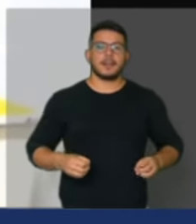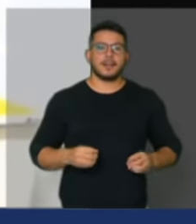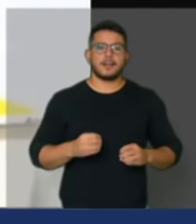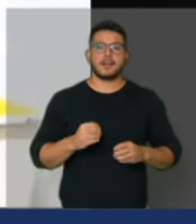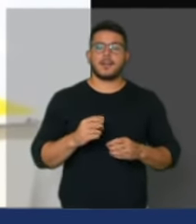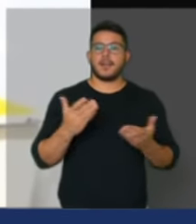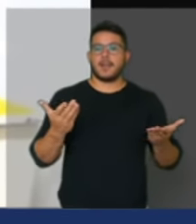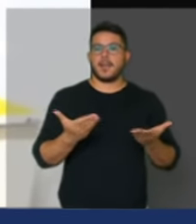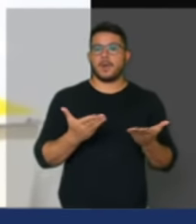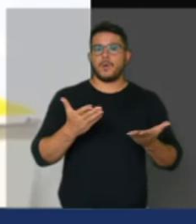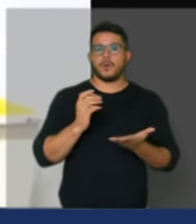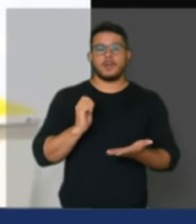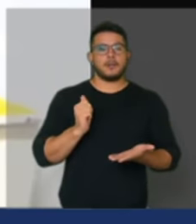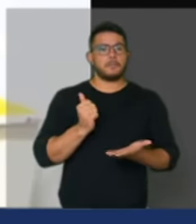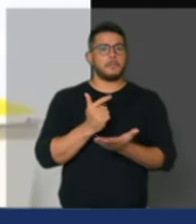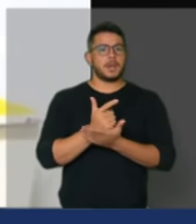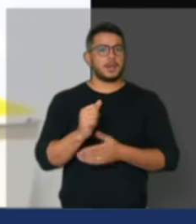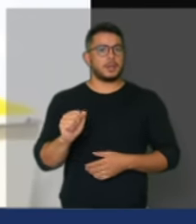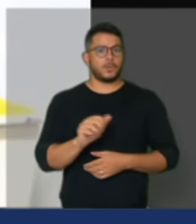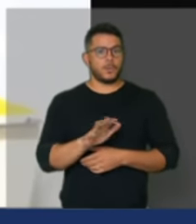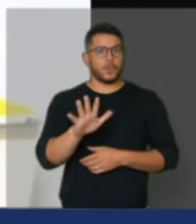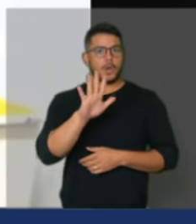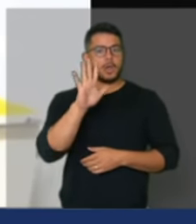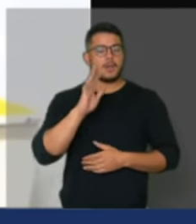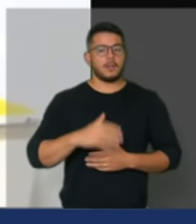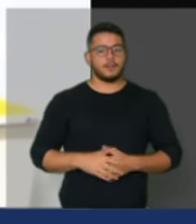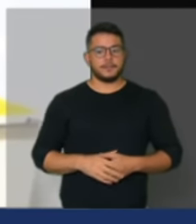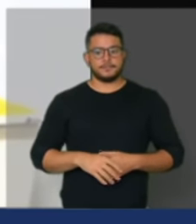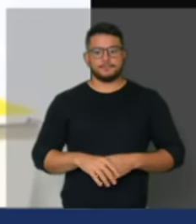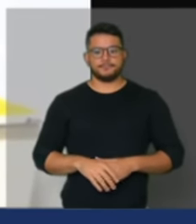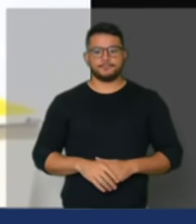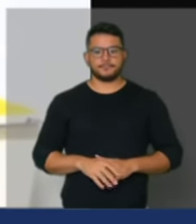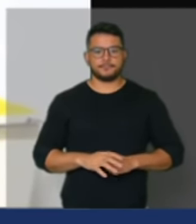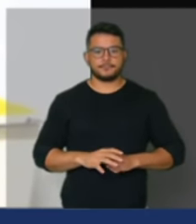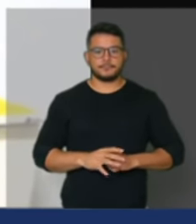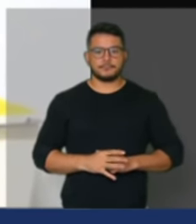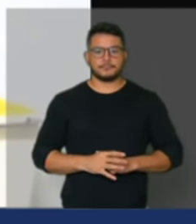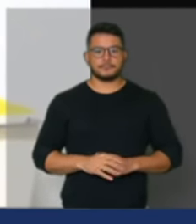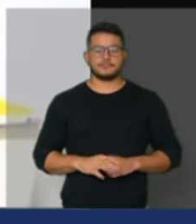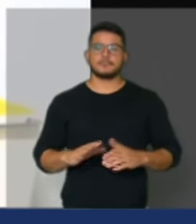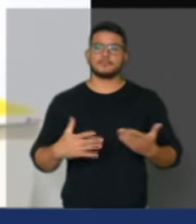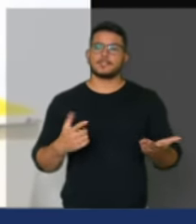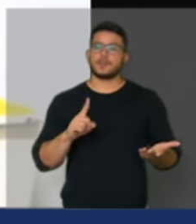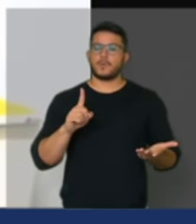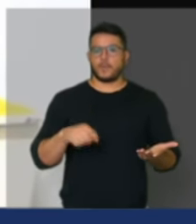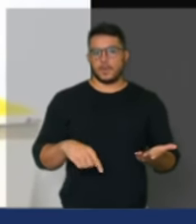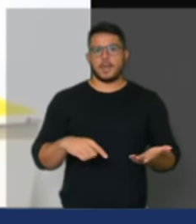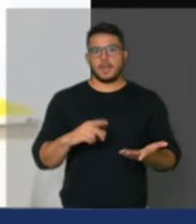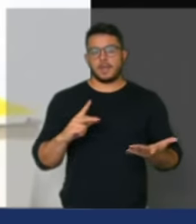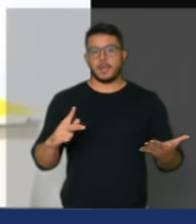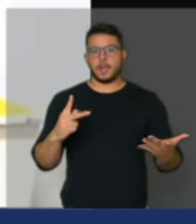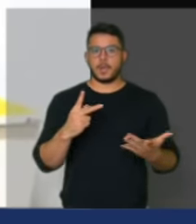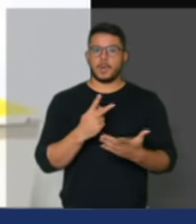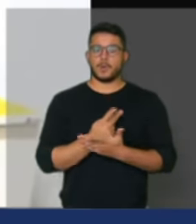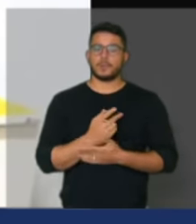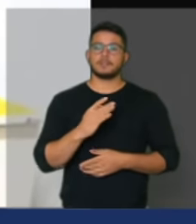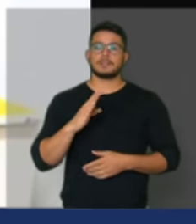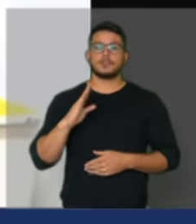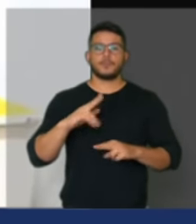a nove reais. Então, esse é o governo Bolsonaro que aumenta o desemprego do país, que